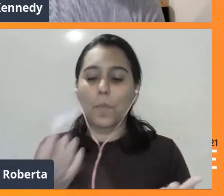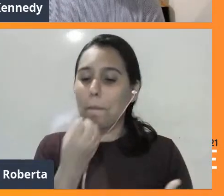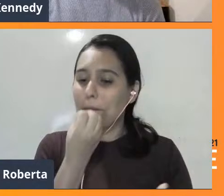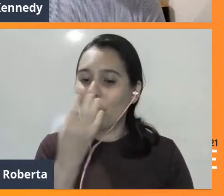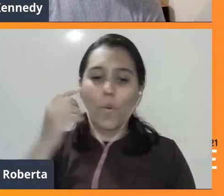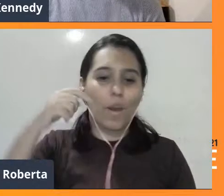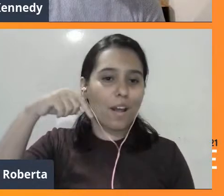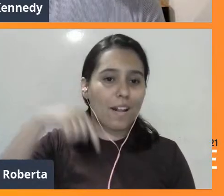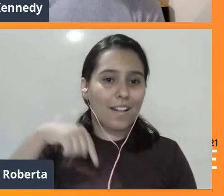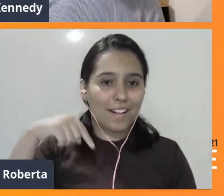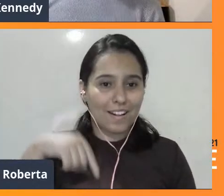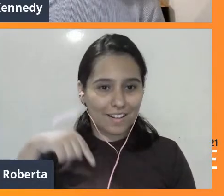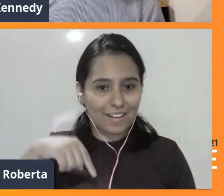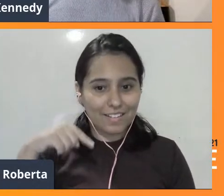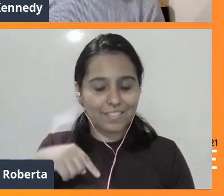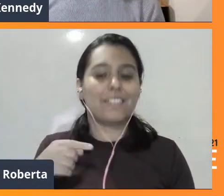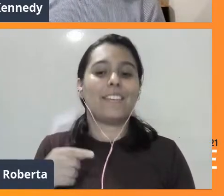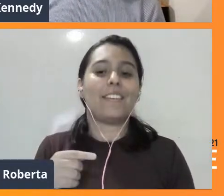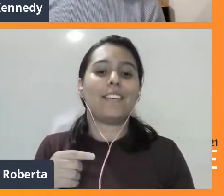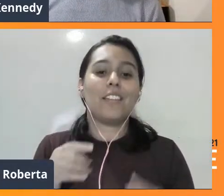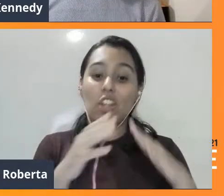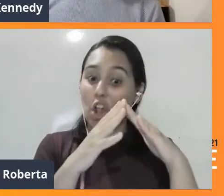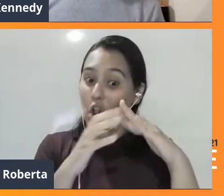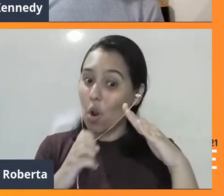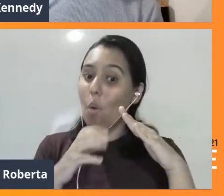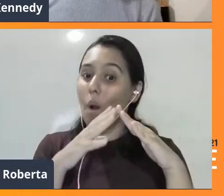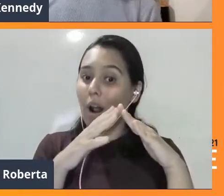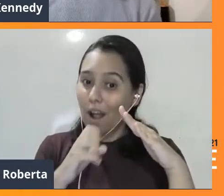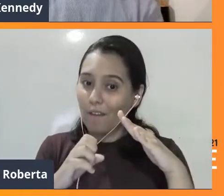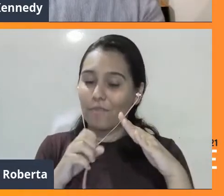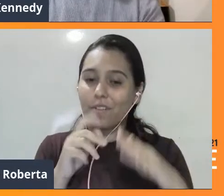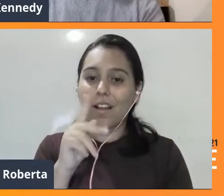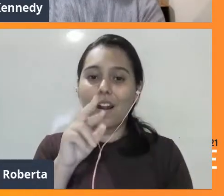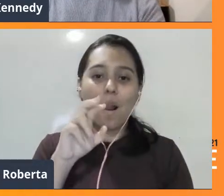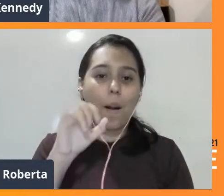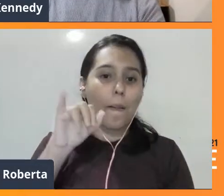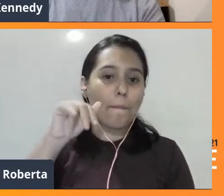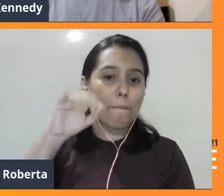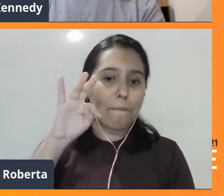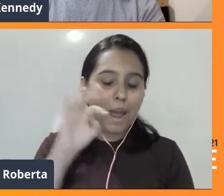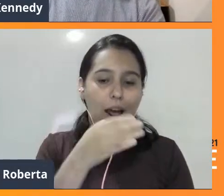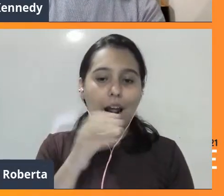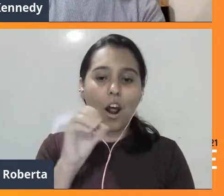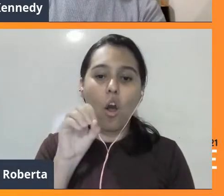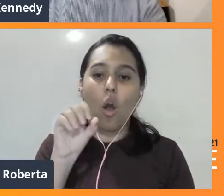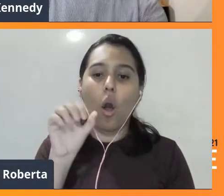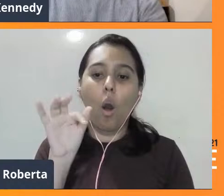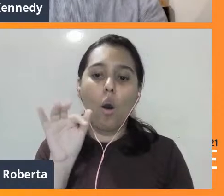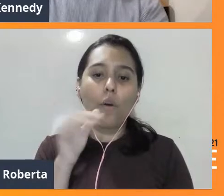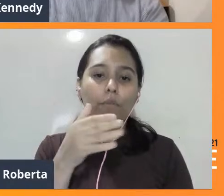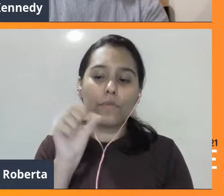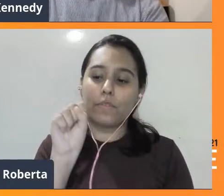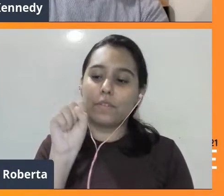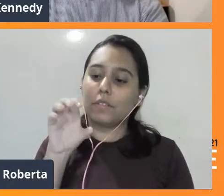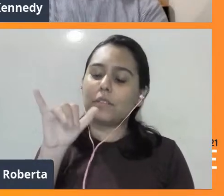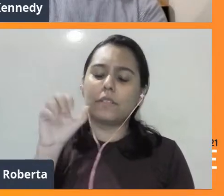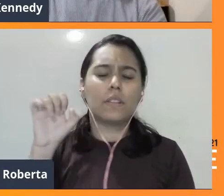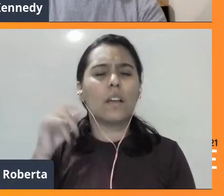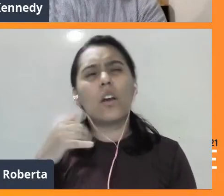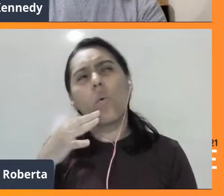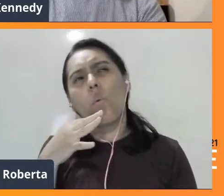Pint of Science. É um evento que eu já conhecia de outras cidades. E eu,